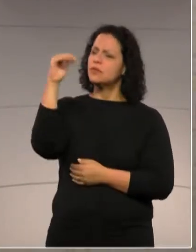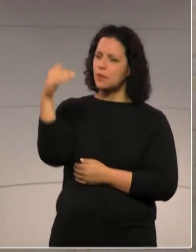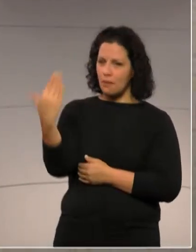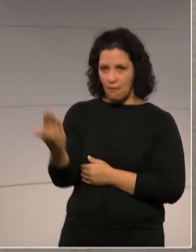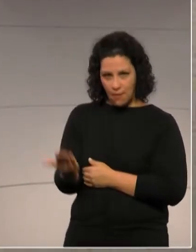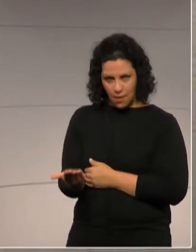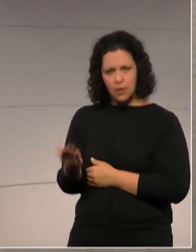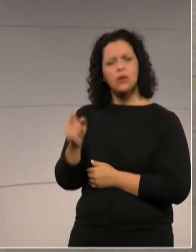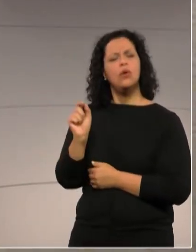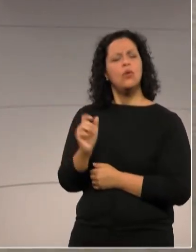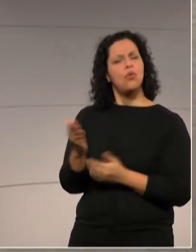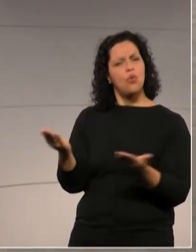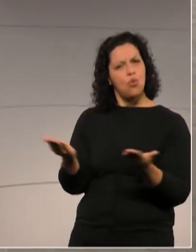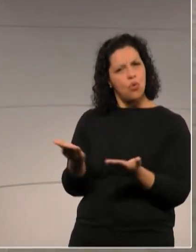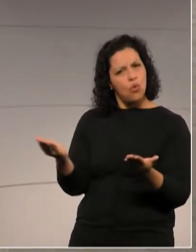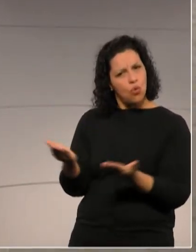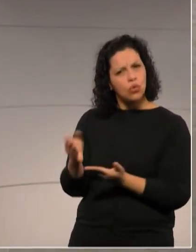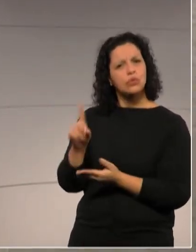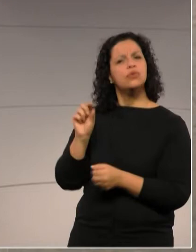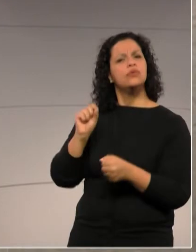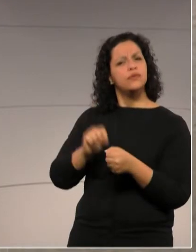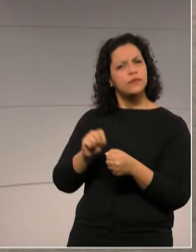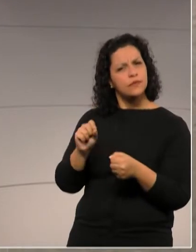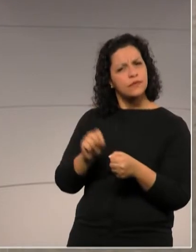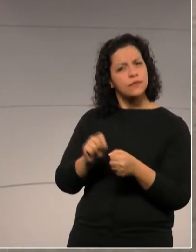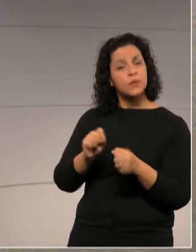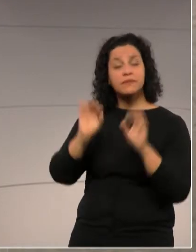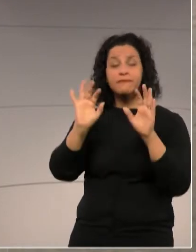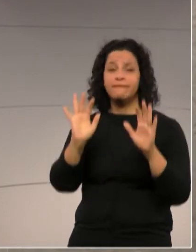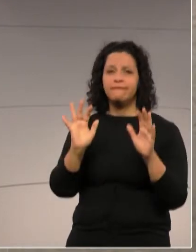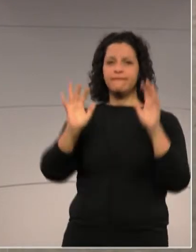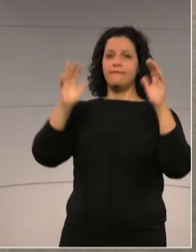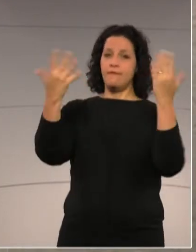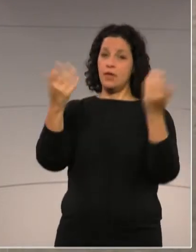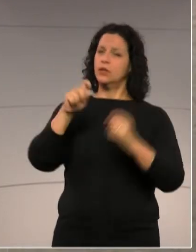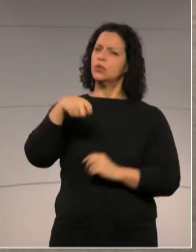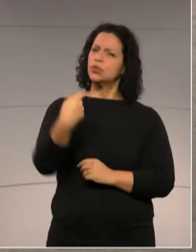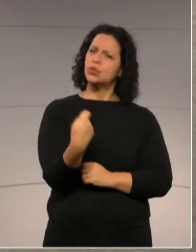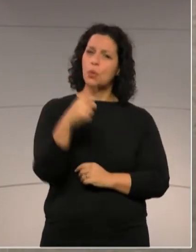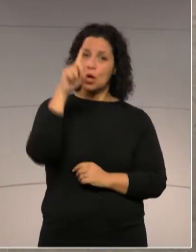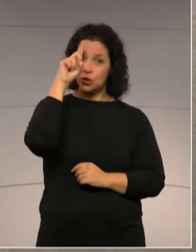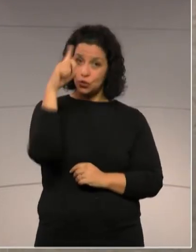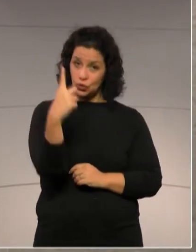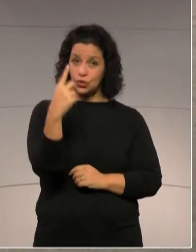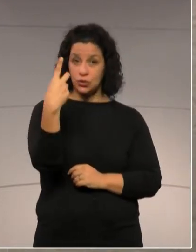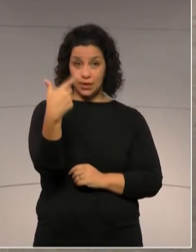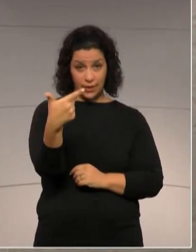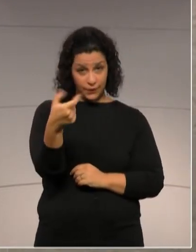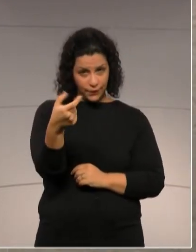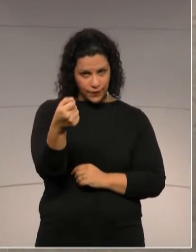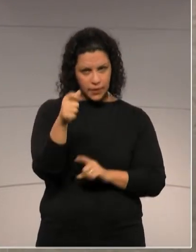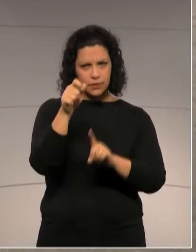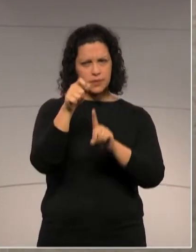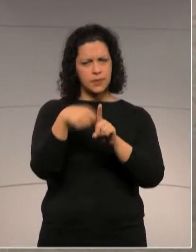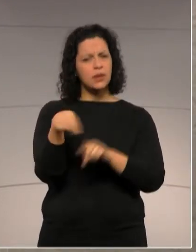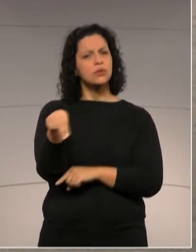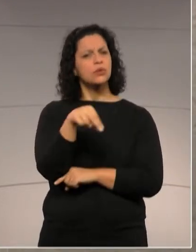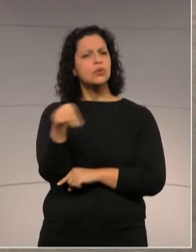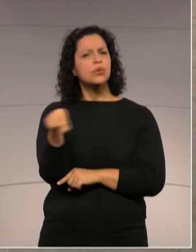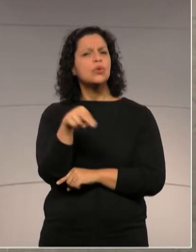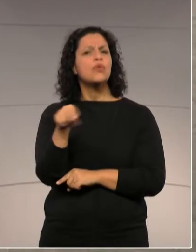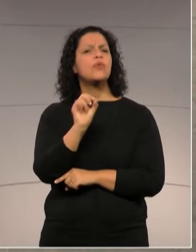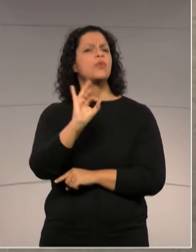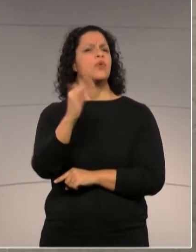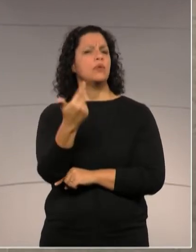hoje será feita em comemoração ao dia 20 de novembro, que é